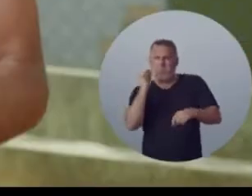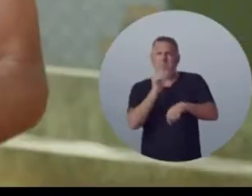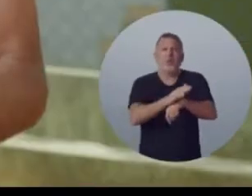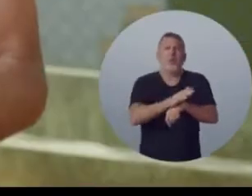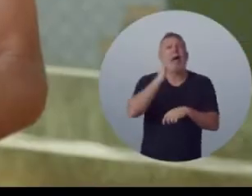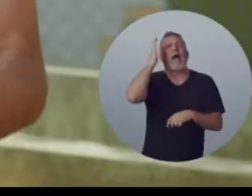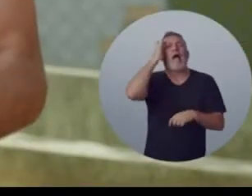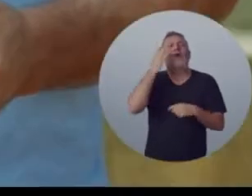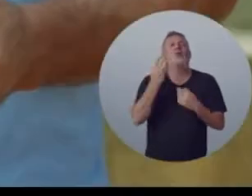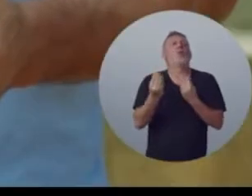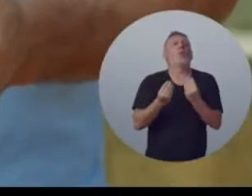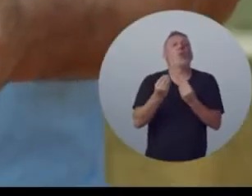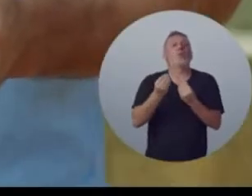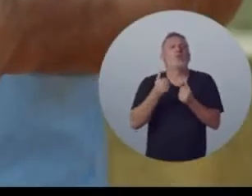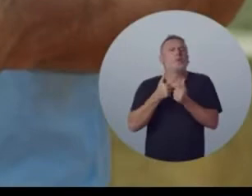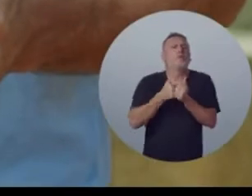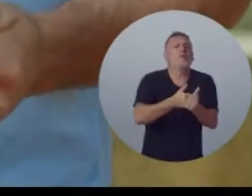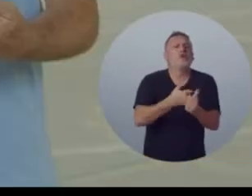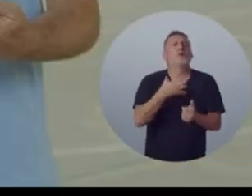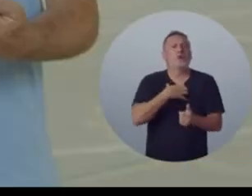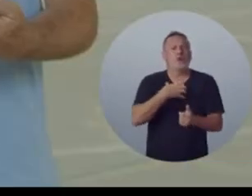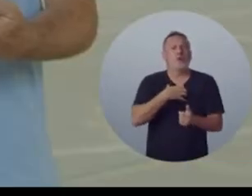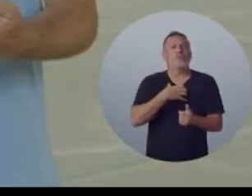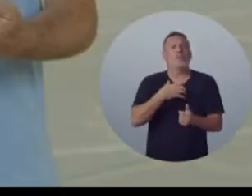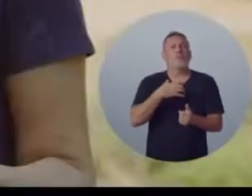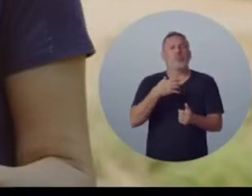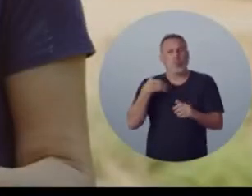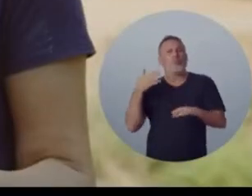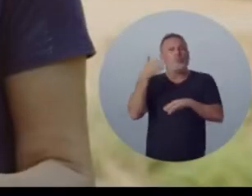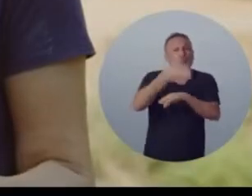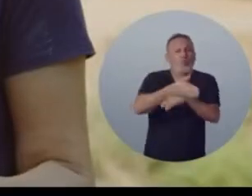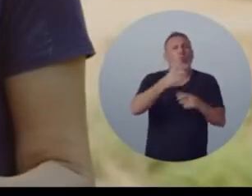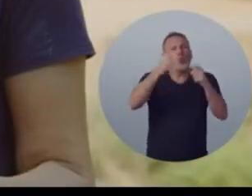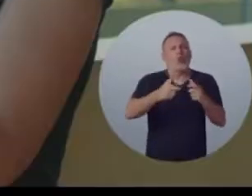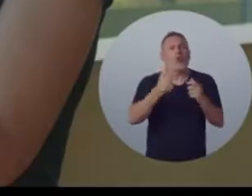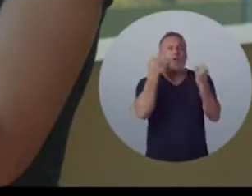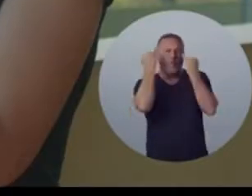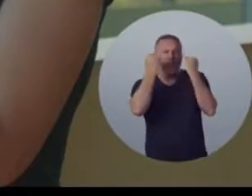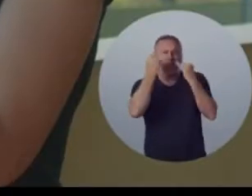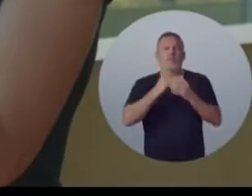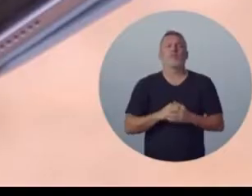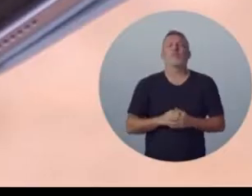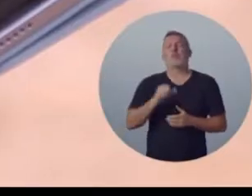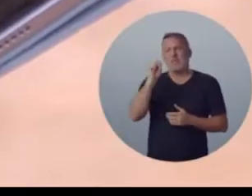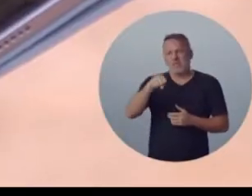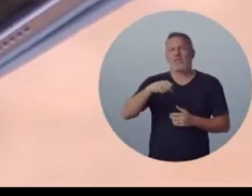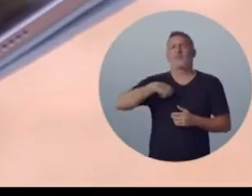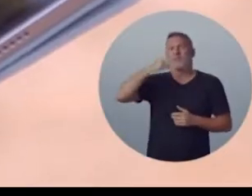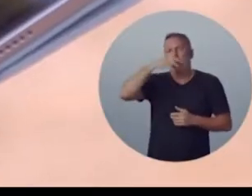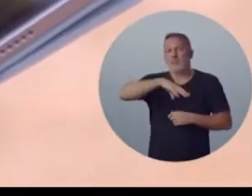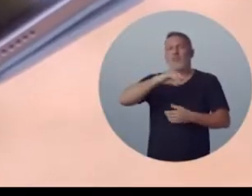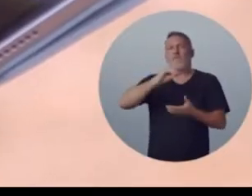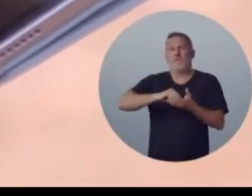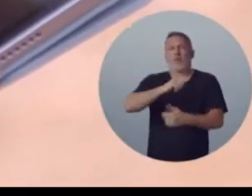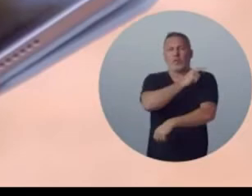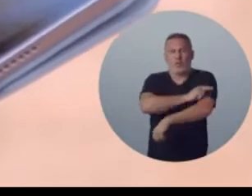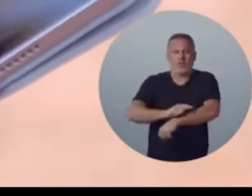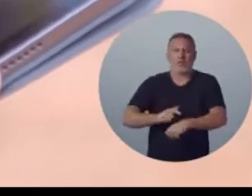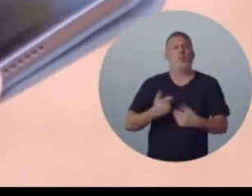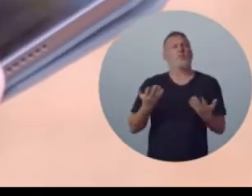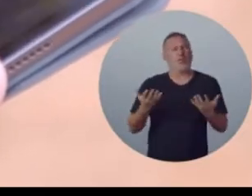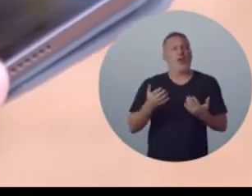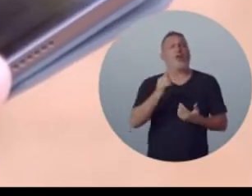mencionada por Manato acha desse tipo de perseguição? A gente foi até lá para saber. Eu sou mal educado mesmo.